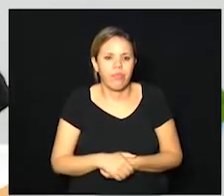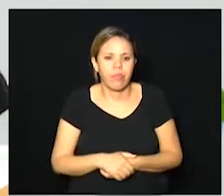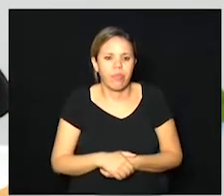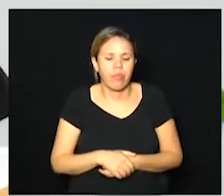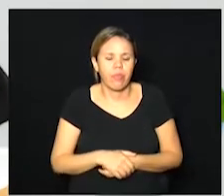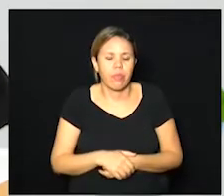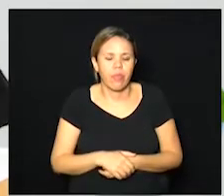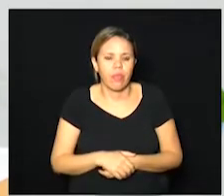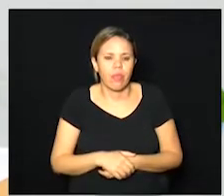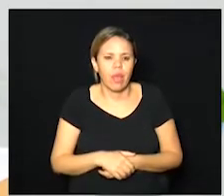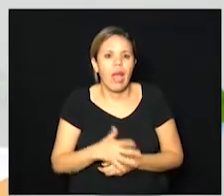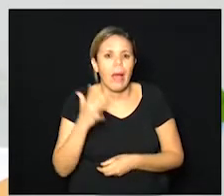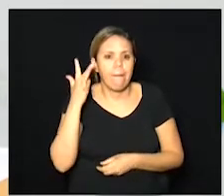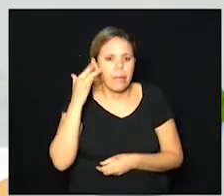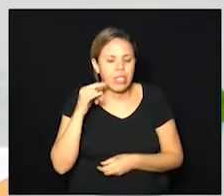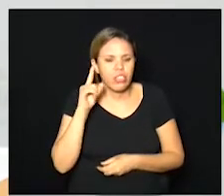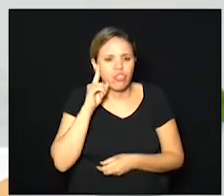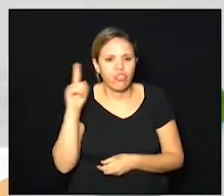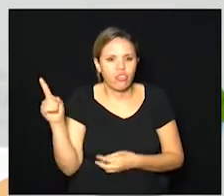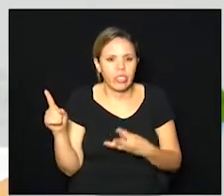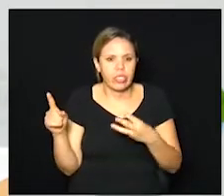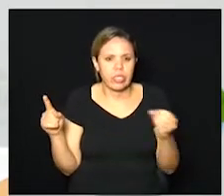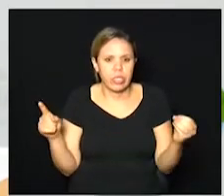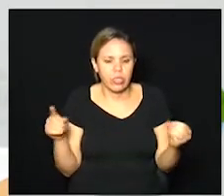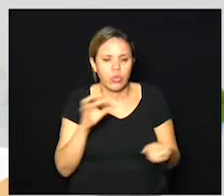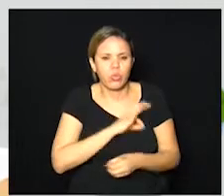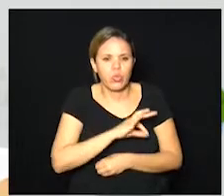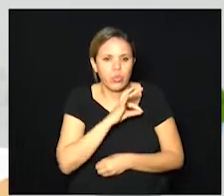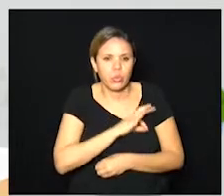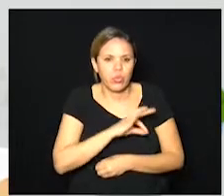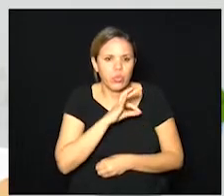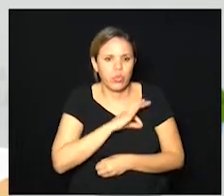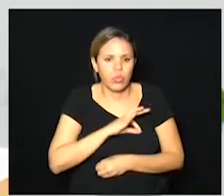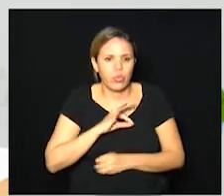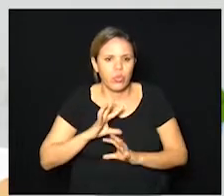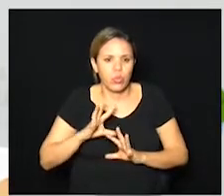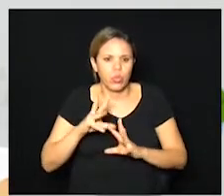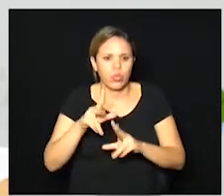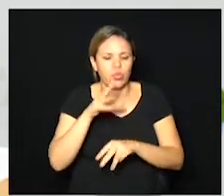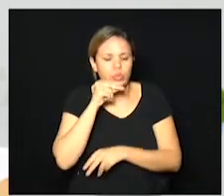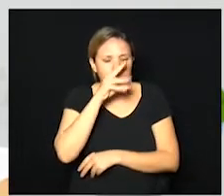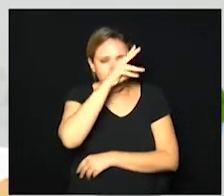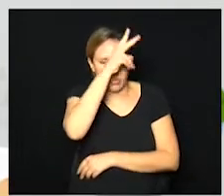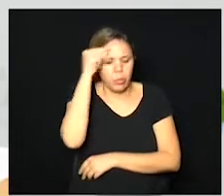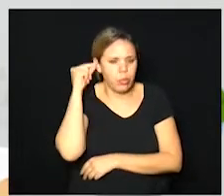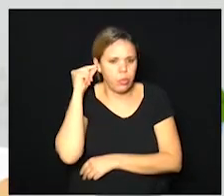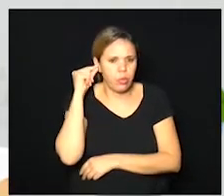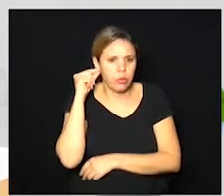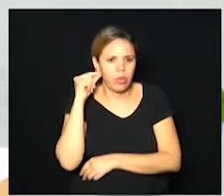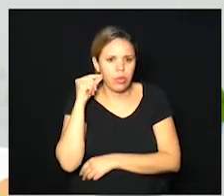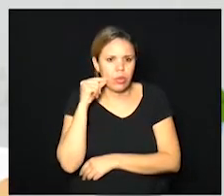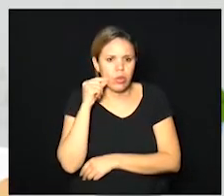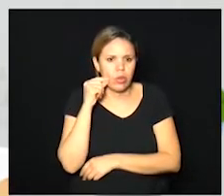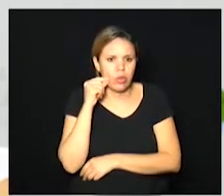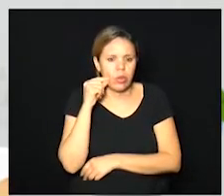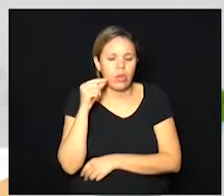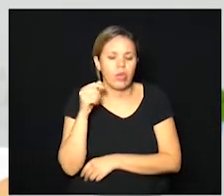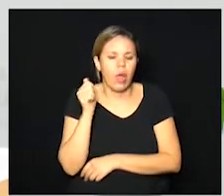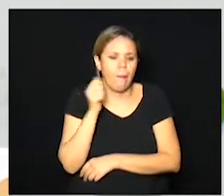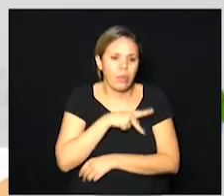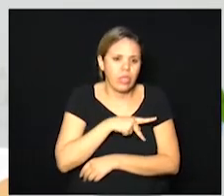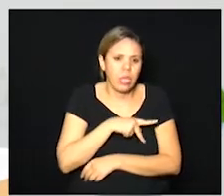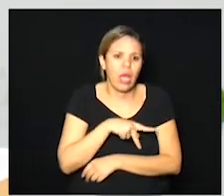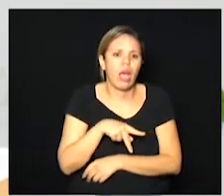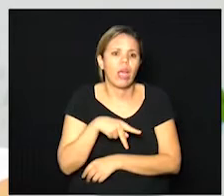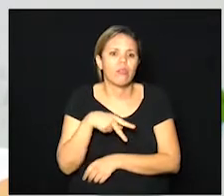pronunciamentos, mas amanhã, dia 30, o salário dos funcionários públicos ativos e inativos será